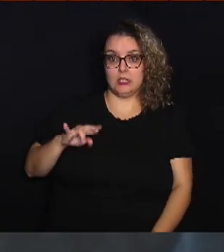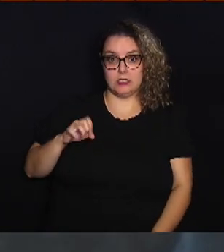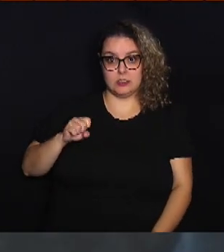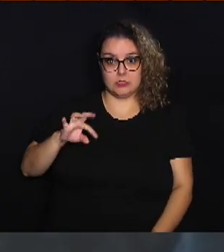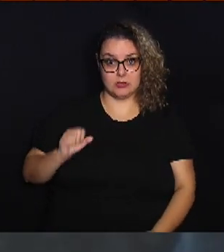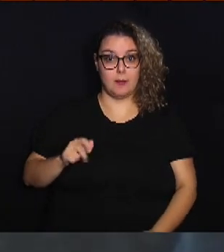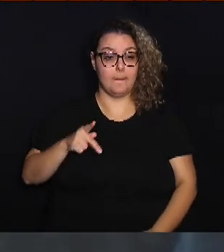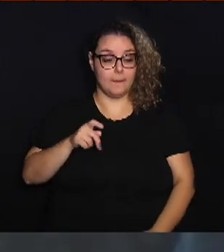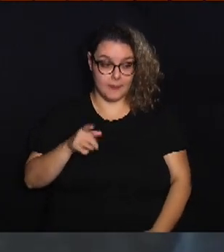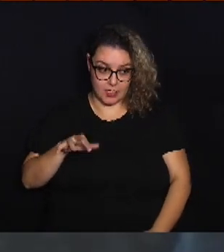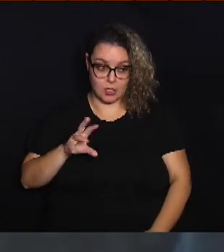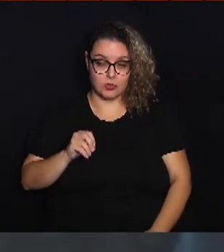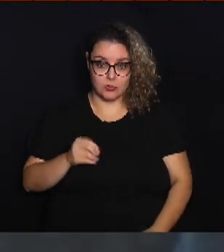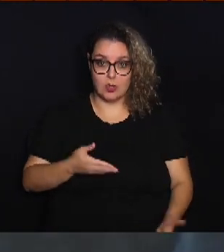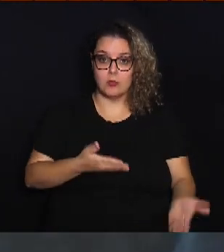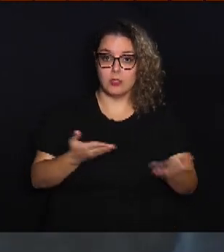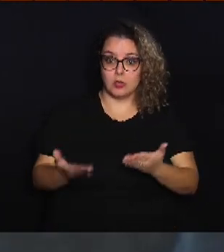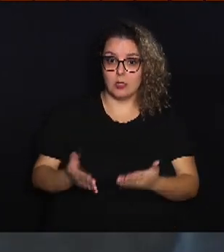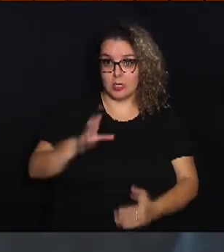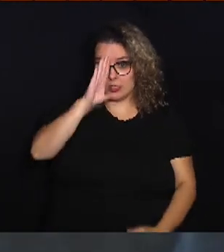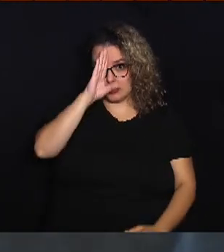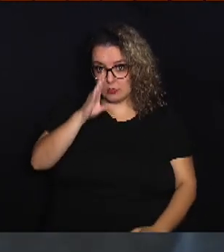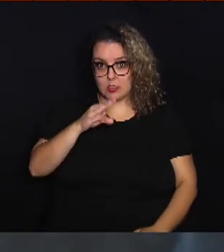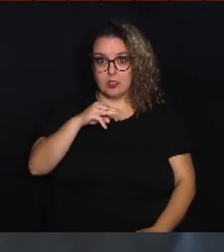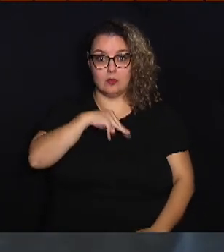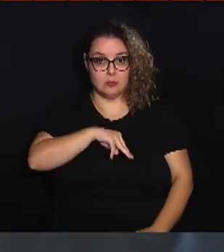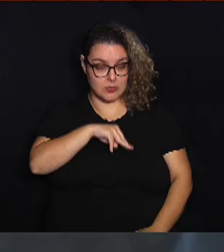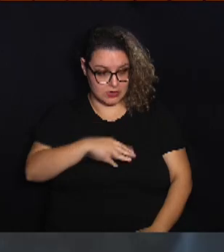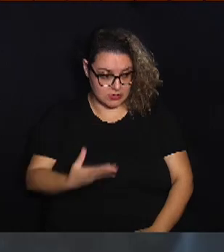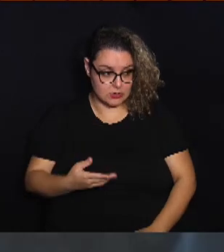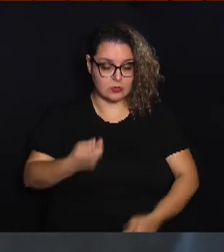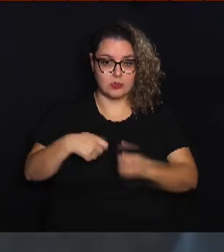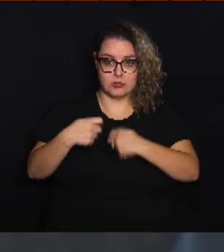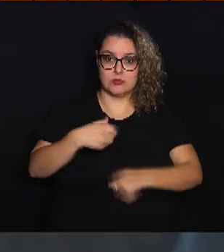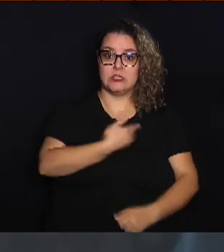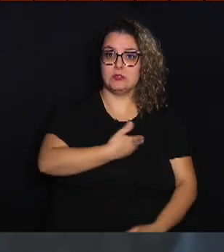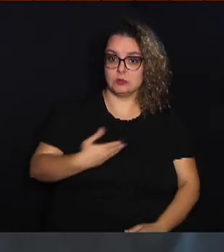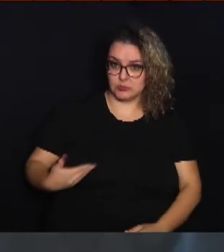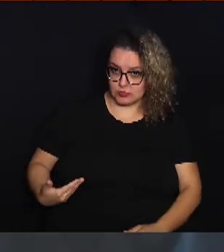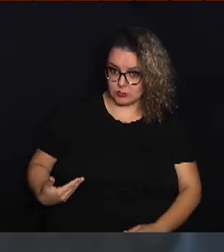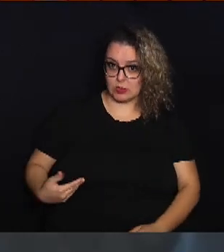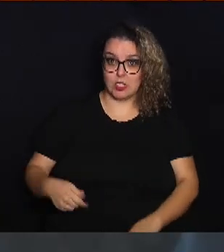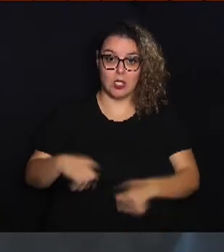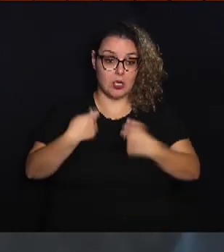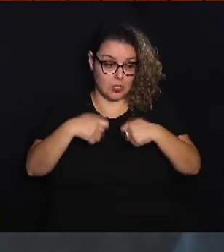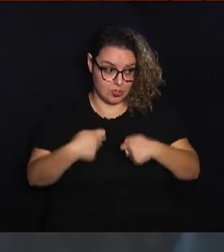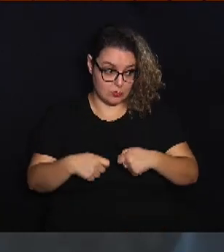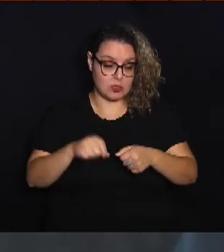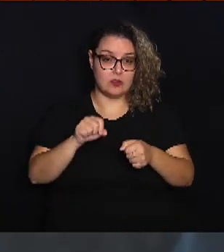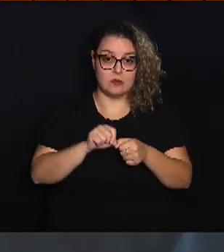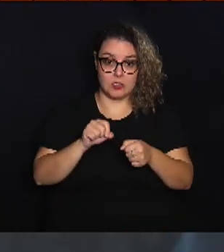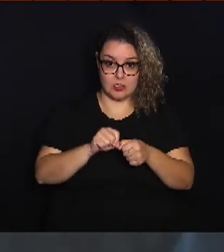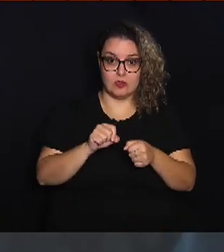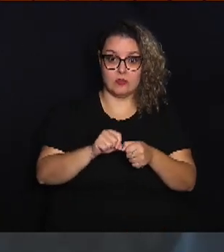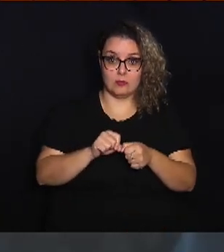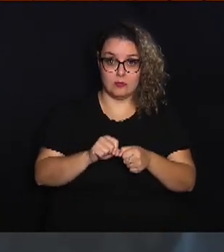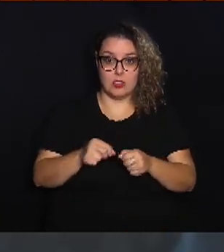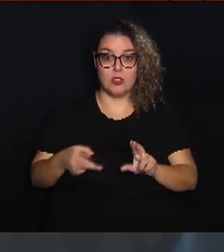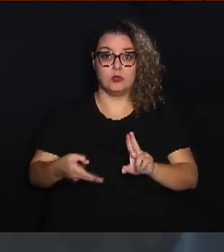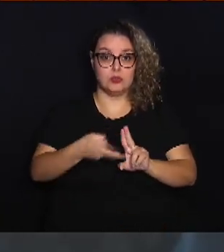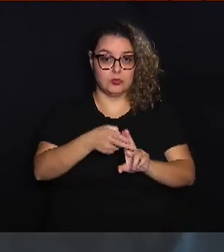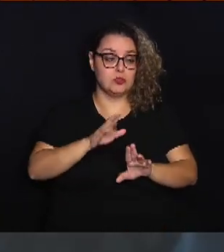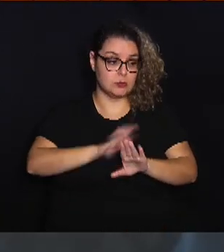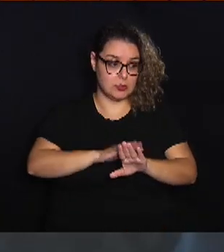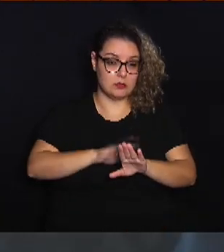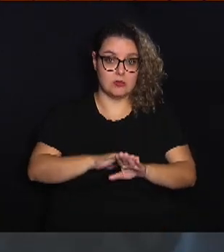apresentou as principais tarefas da administração municipal que precisam ser realizadas para o SUS funcionar.